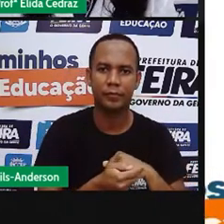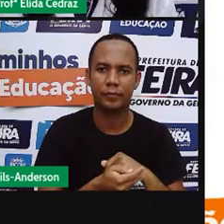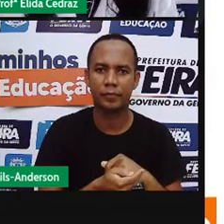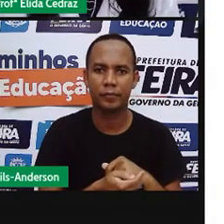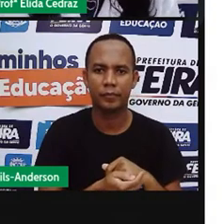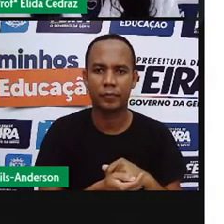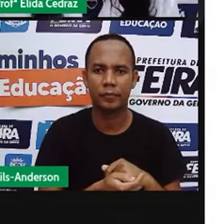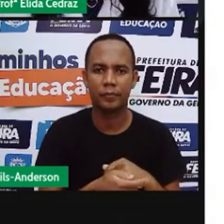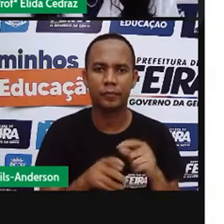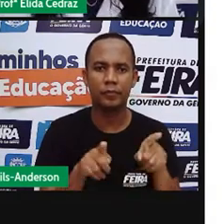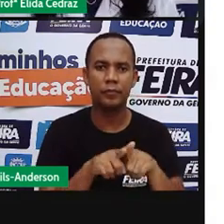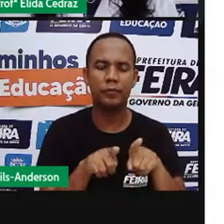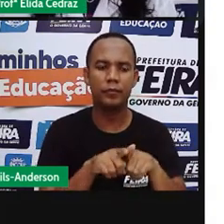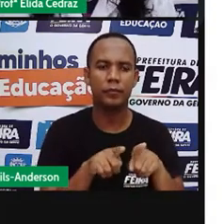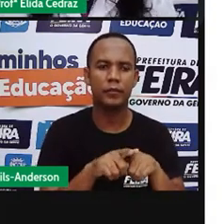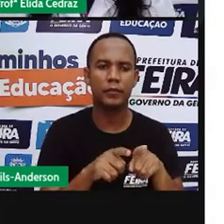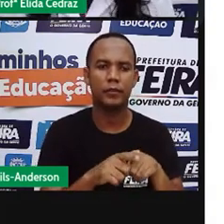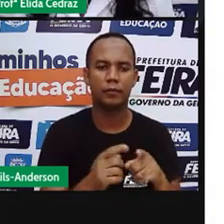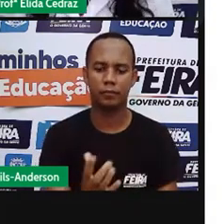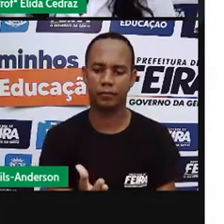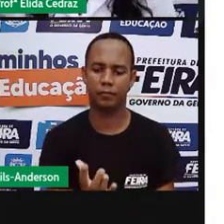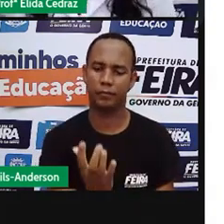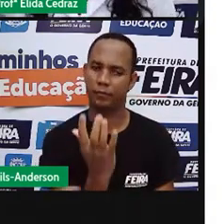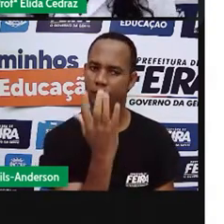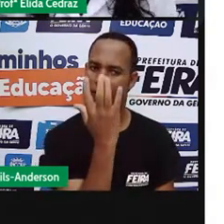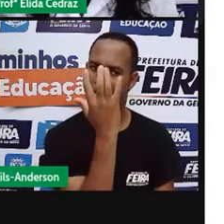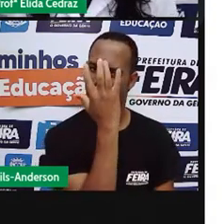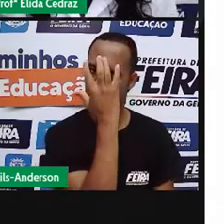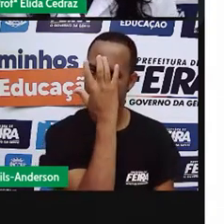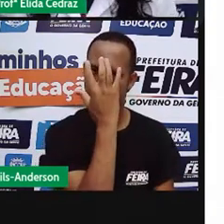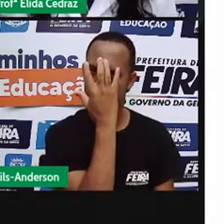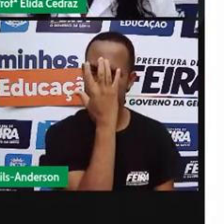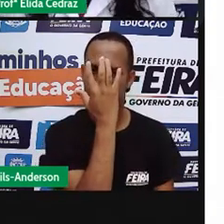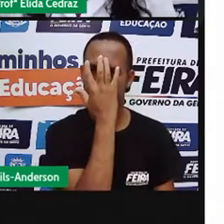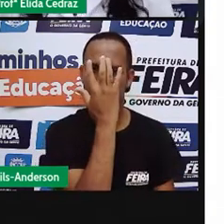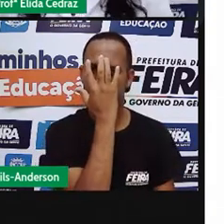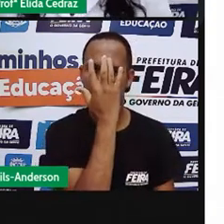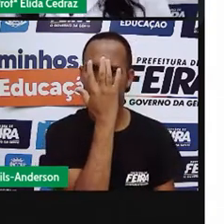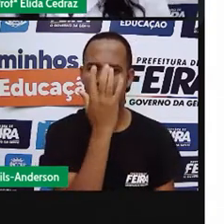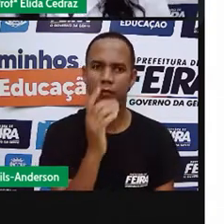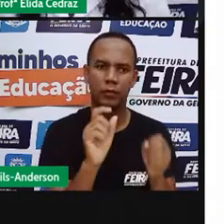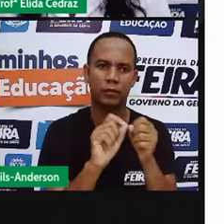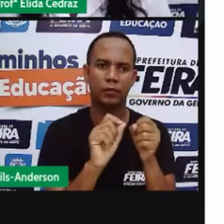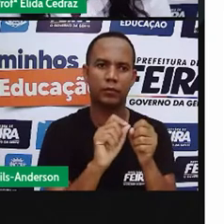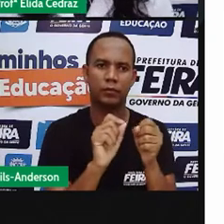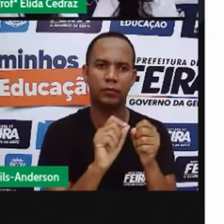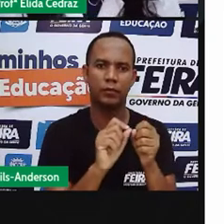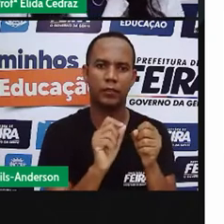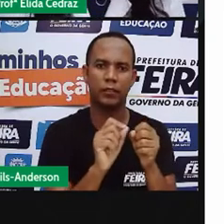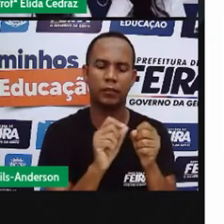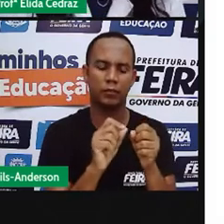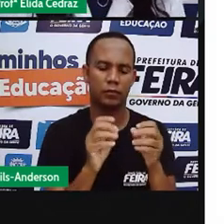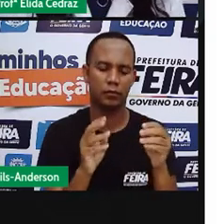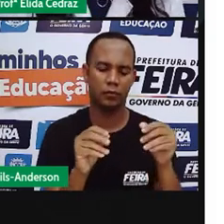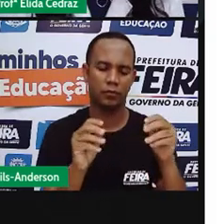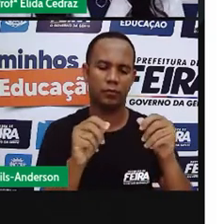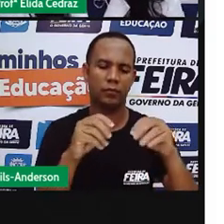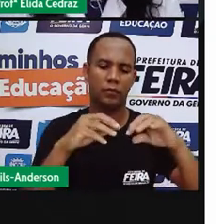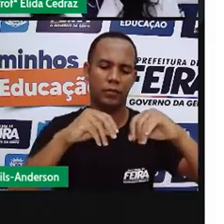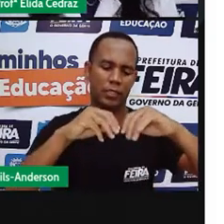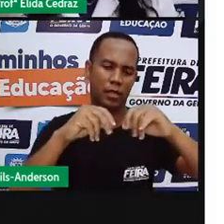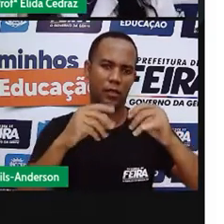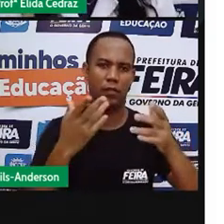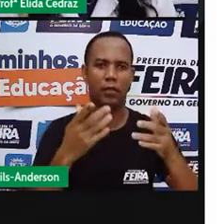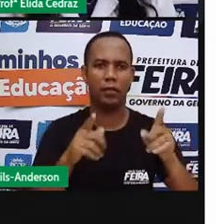As máscaras. As máscaras são confeccionadas em barro, em marfim,